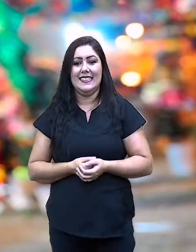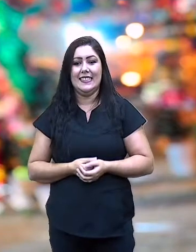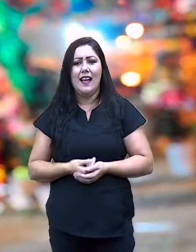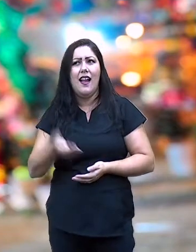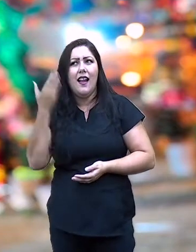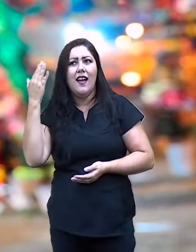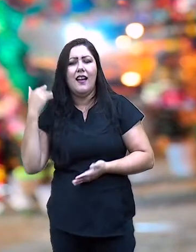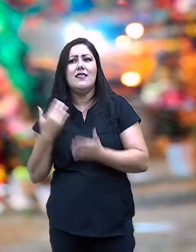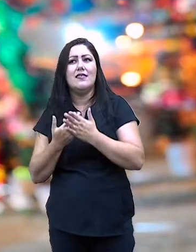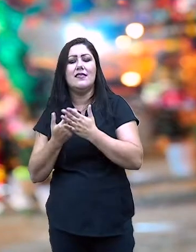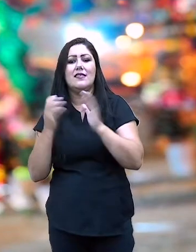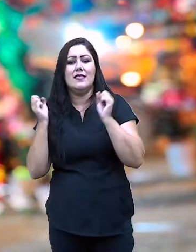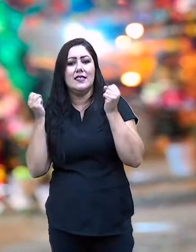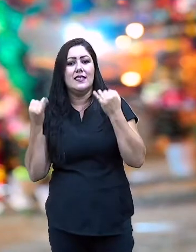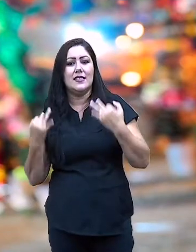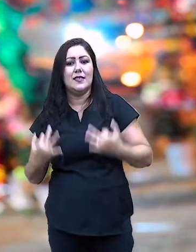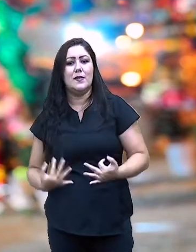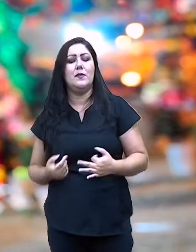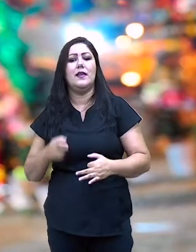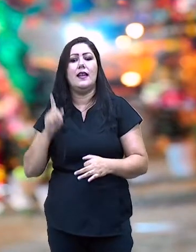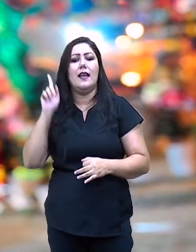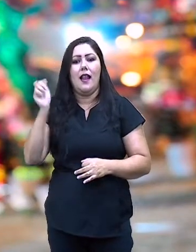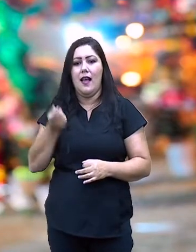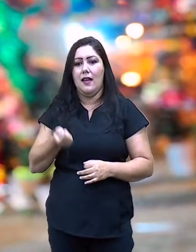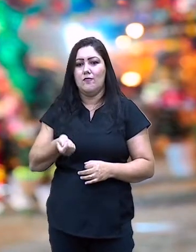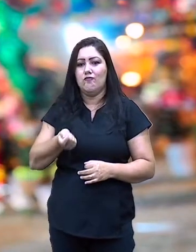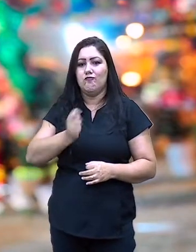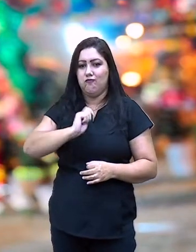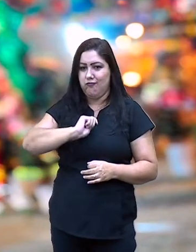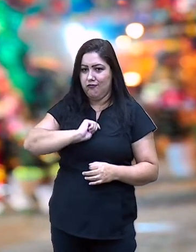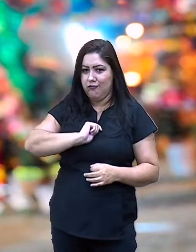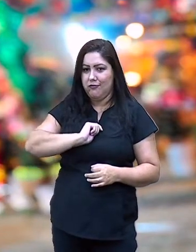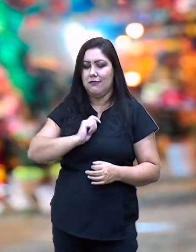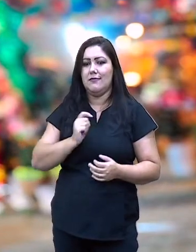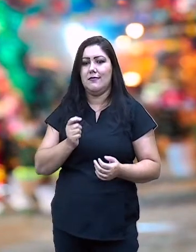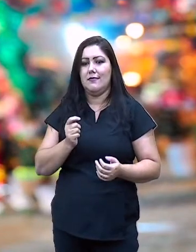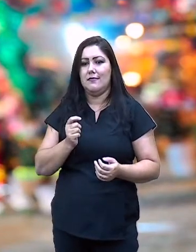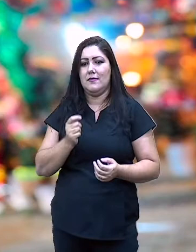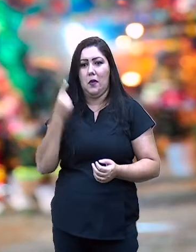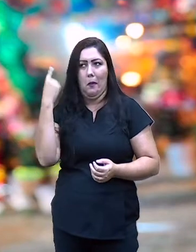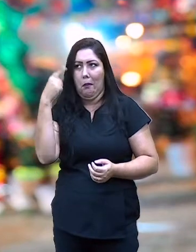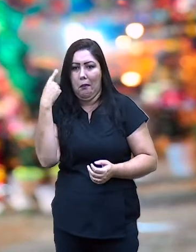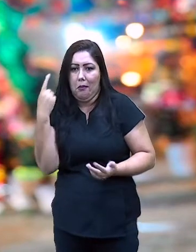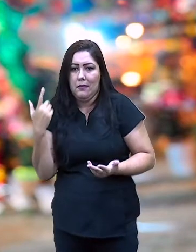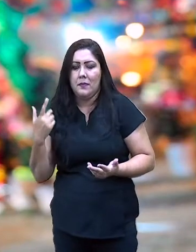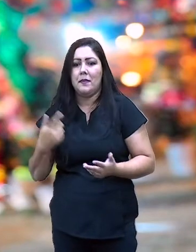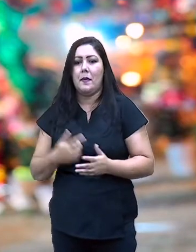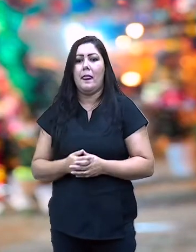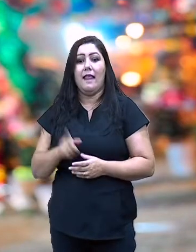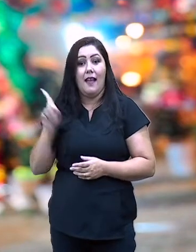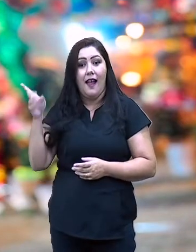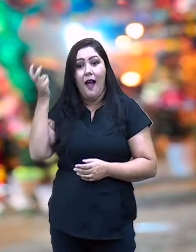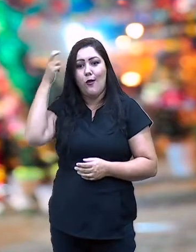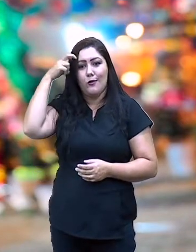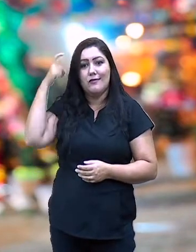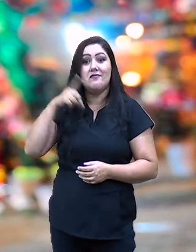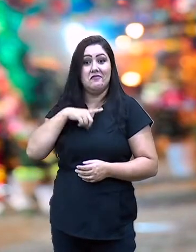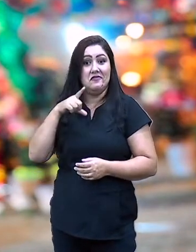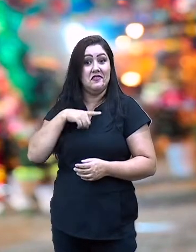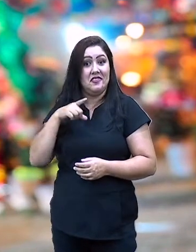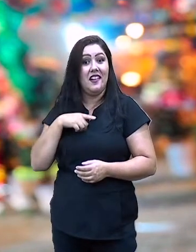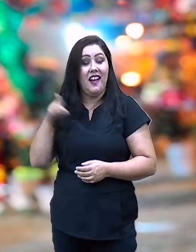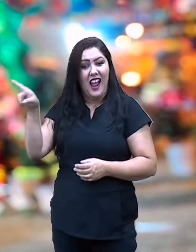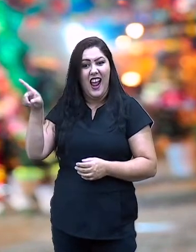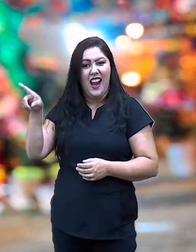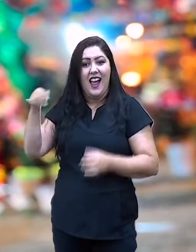influência da cultura espanhola, o Bumba Meu Boi carrega um pouco dessa cultura espanhola, que lá